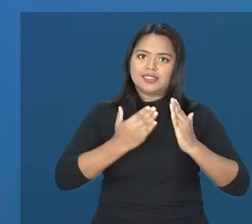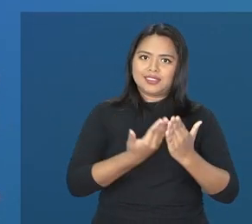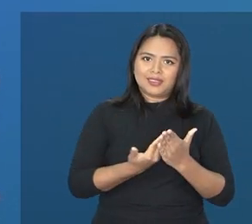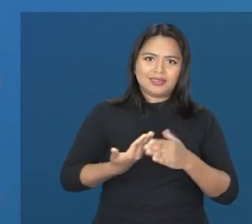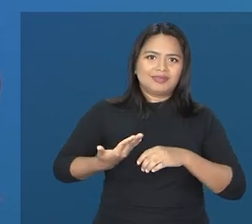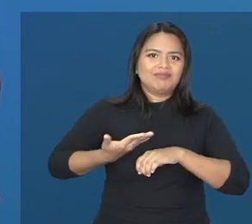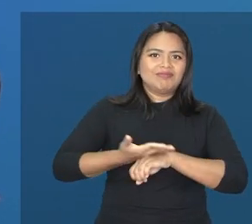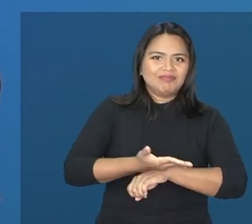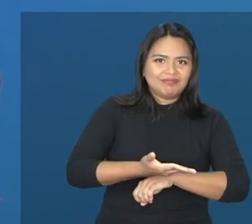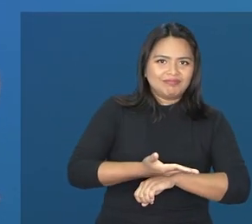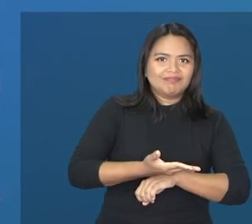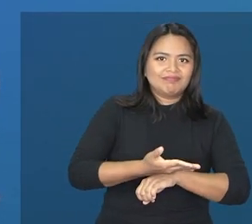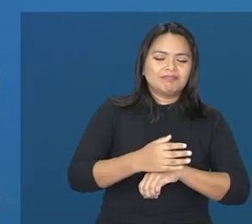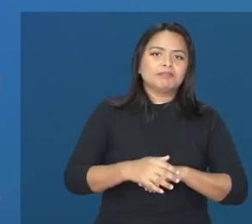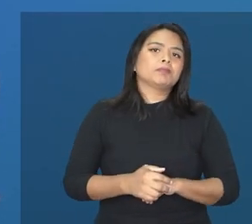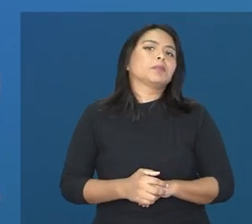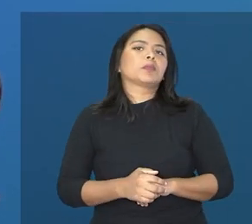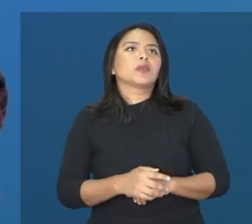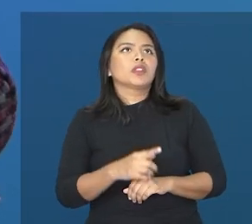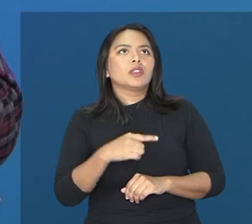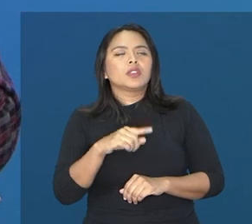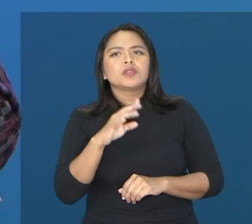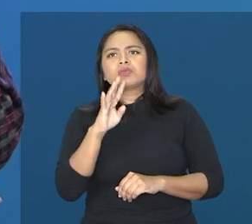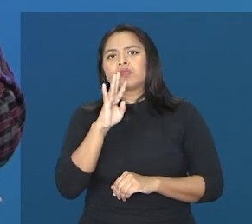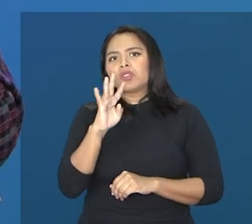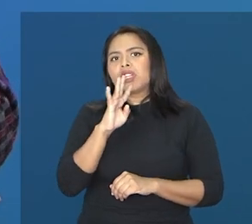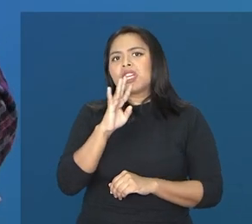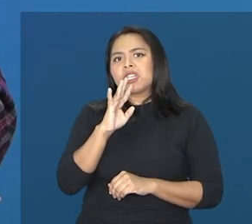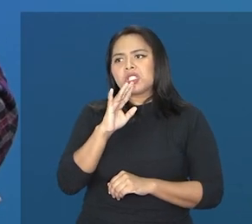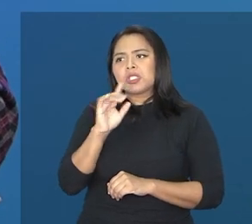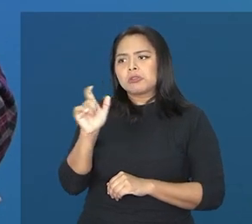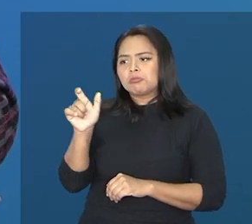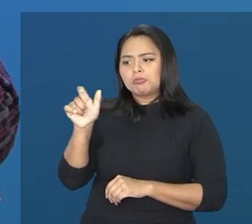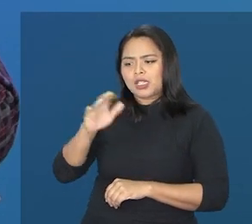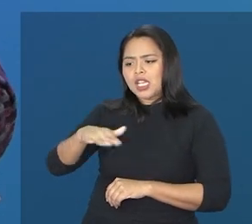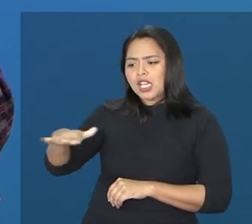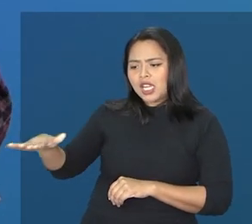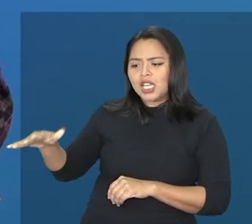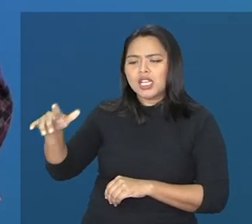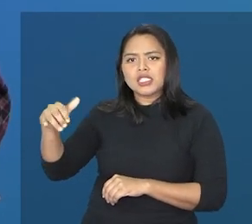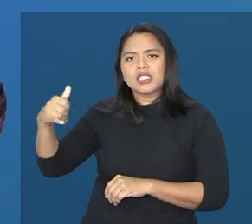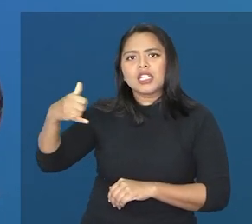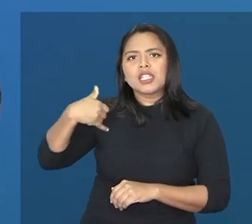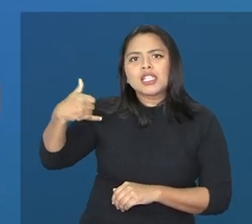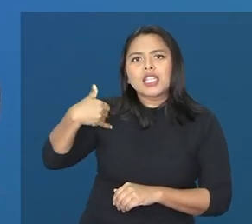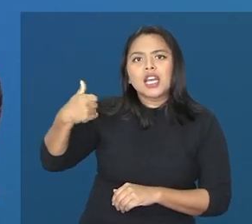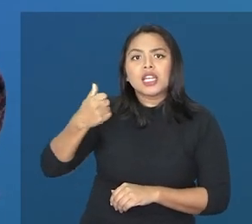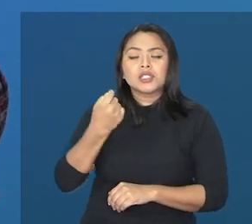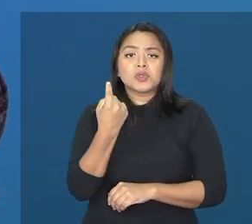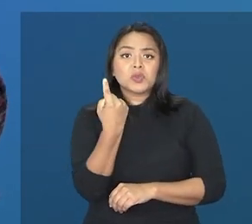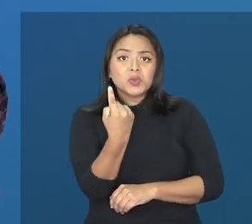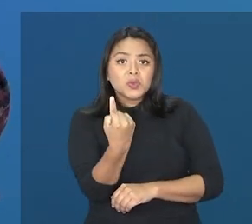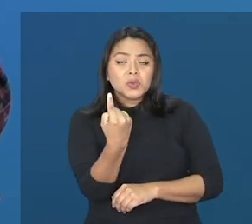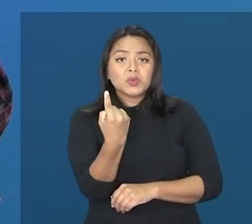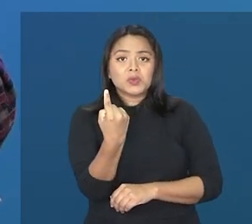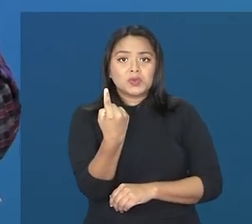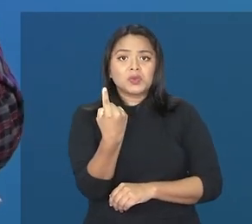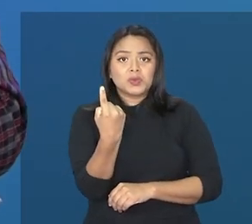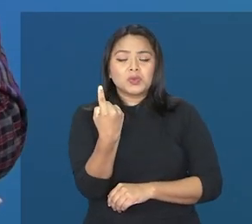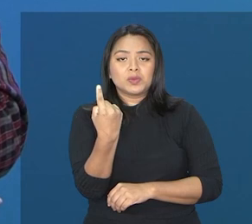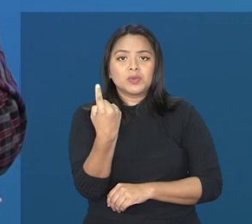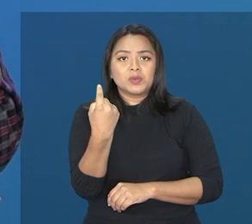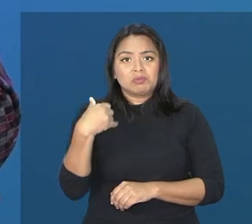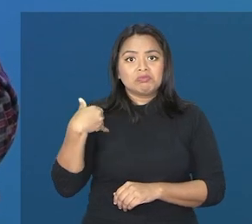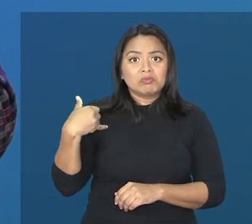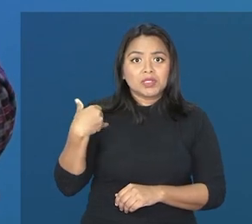própria pré-escola, na própria educação infantil. Nós conhecemos casos de meninos que se alfabetizaram com um ano e nove meses, dois